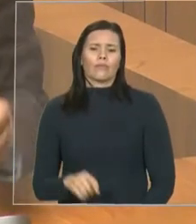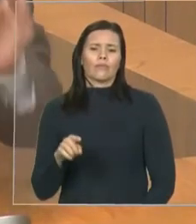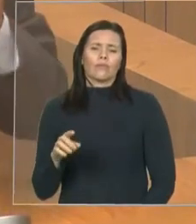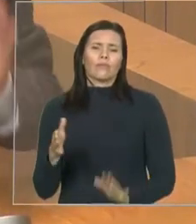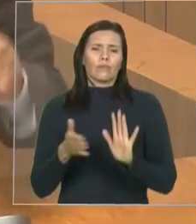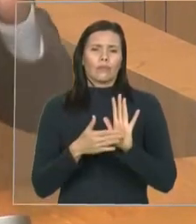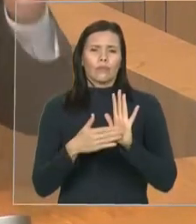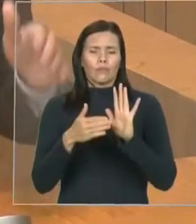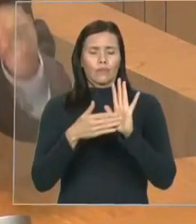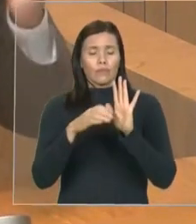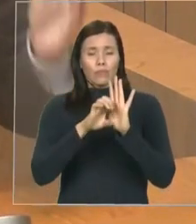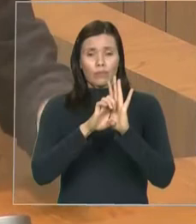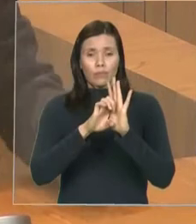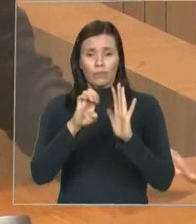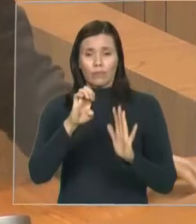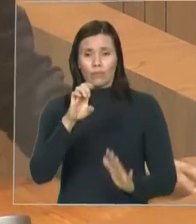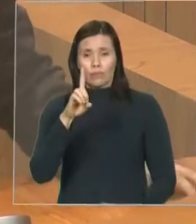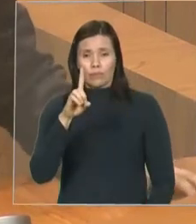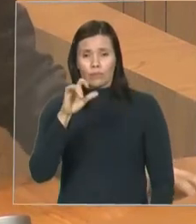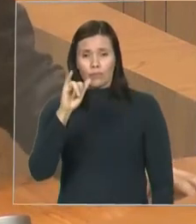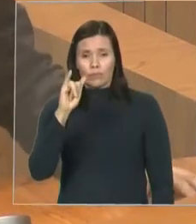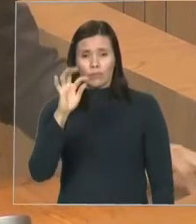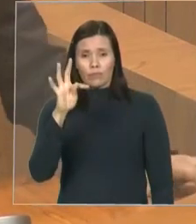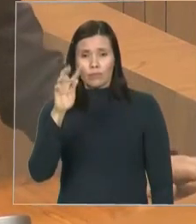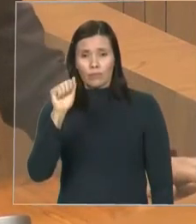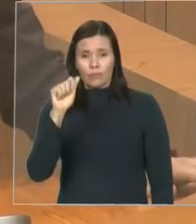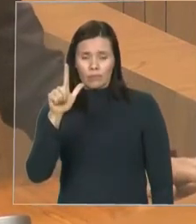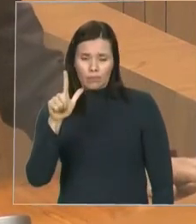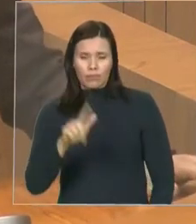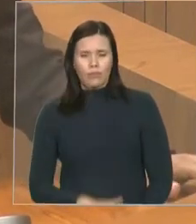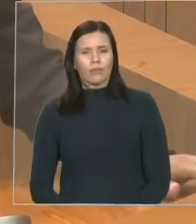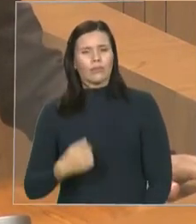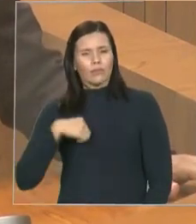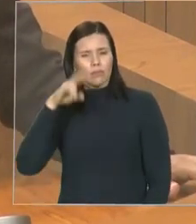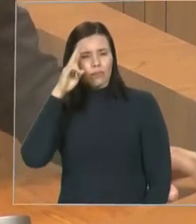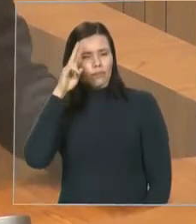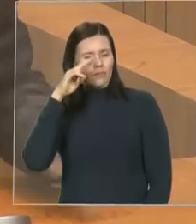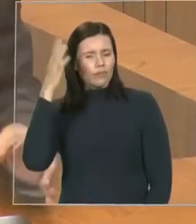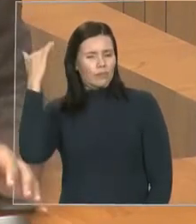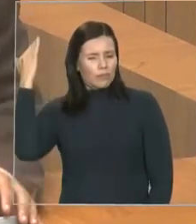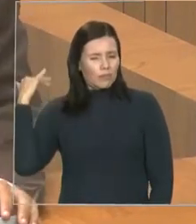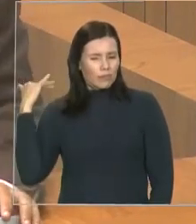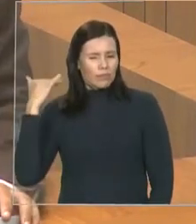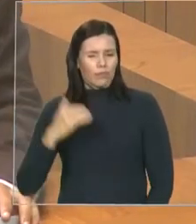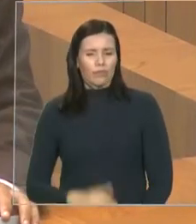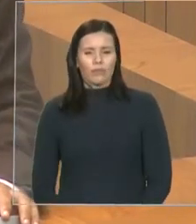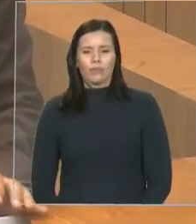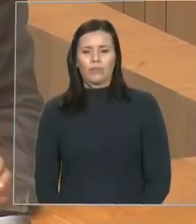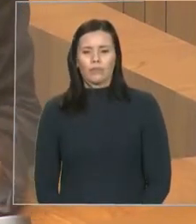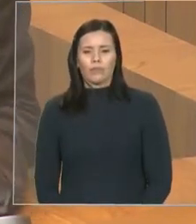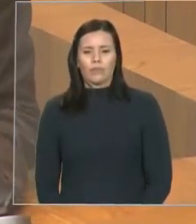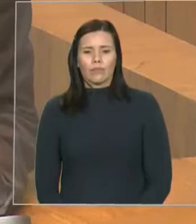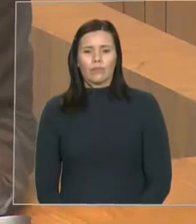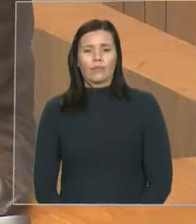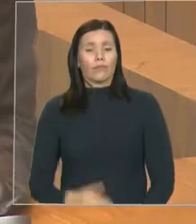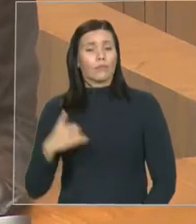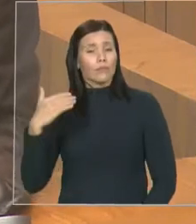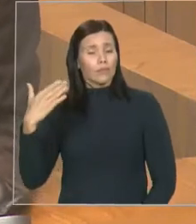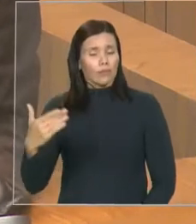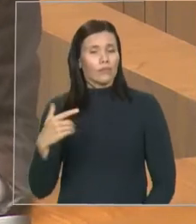e a gente remota desde a campanha, quando durante um debate